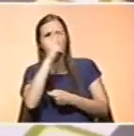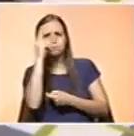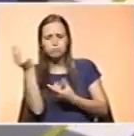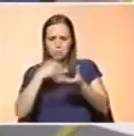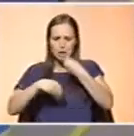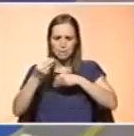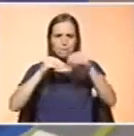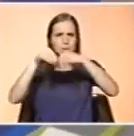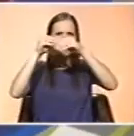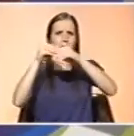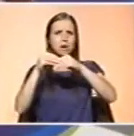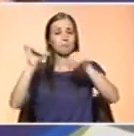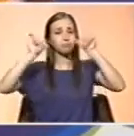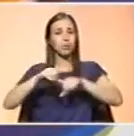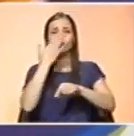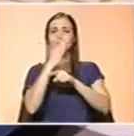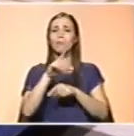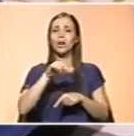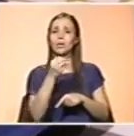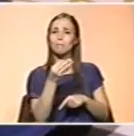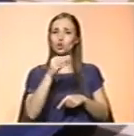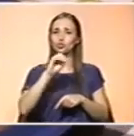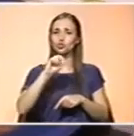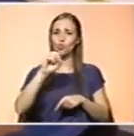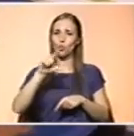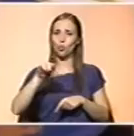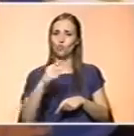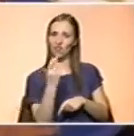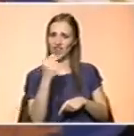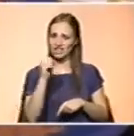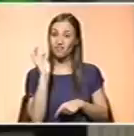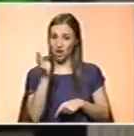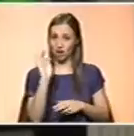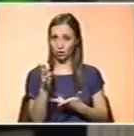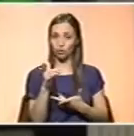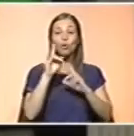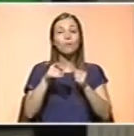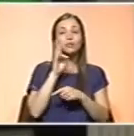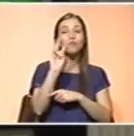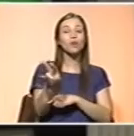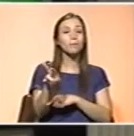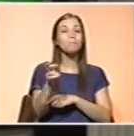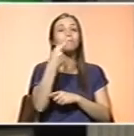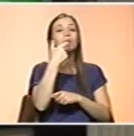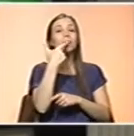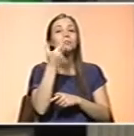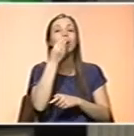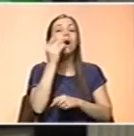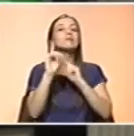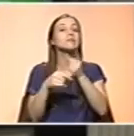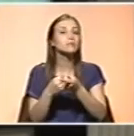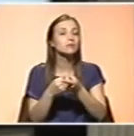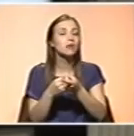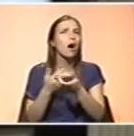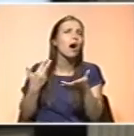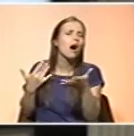prejudiciais, como as lipossolúveis e o ferro. Começa por ver que medicamentos é que as pessoas estão a tomar, há quanto tempo é que os